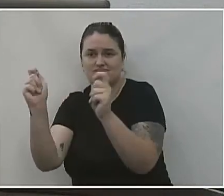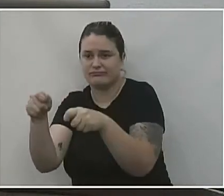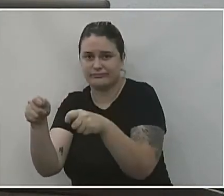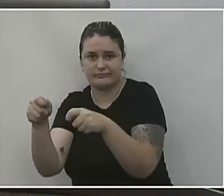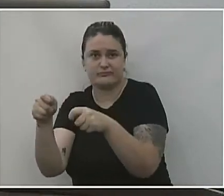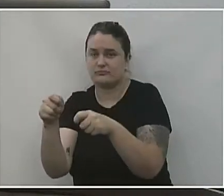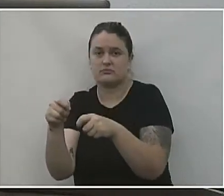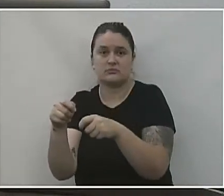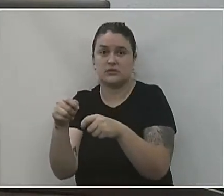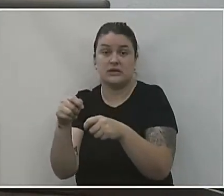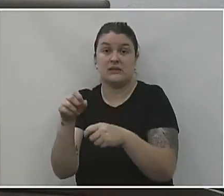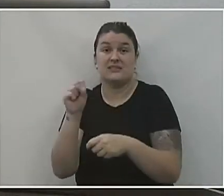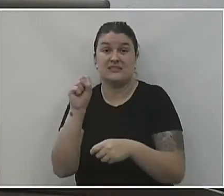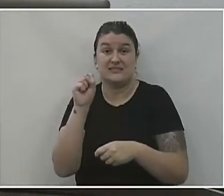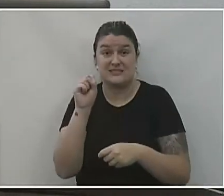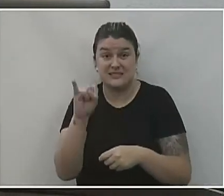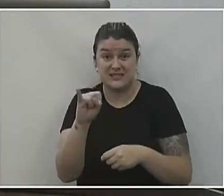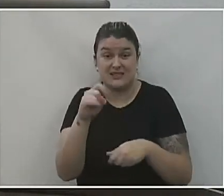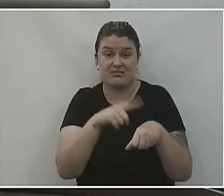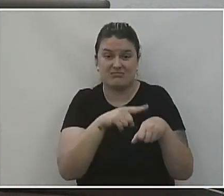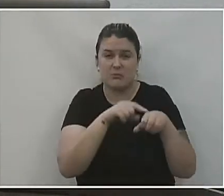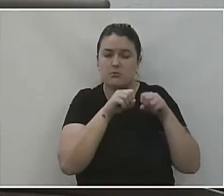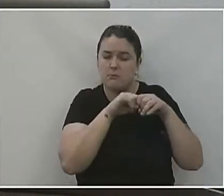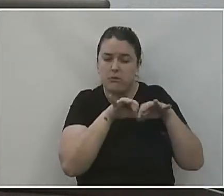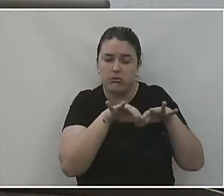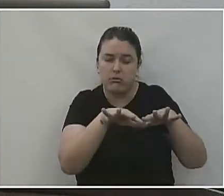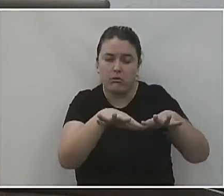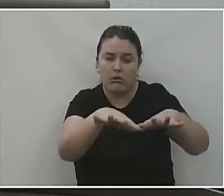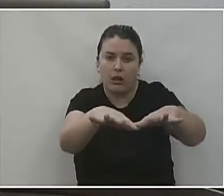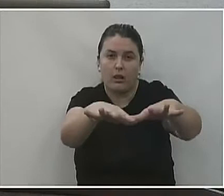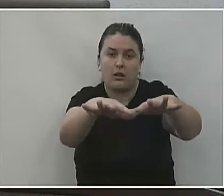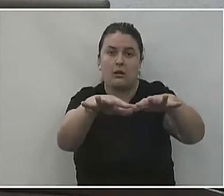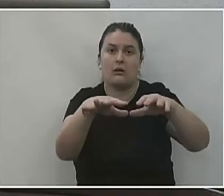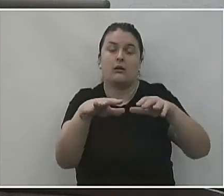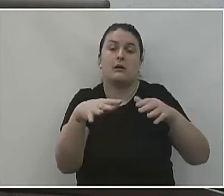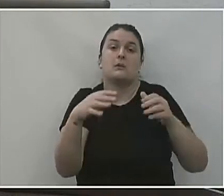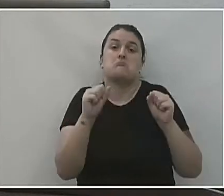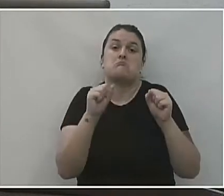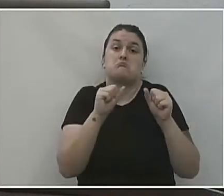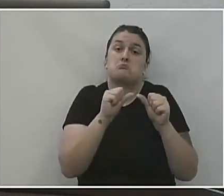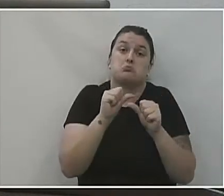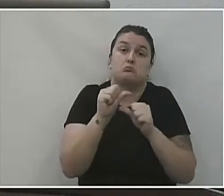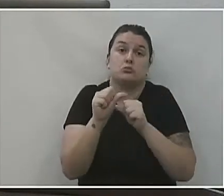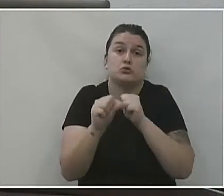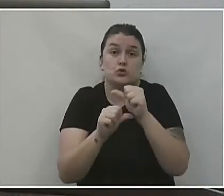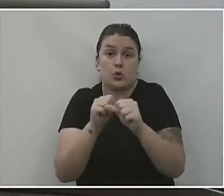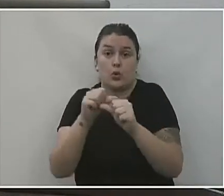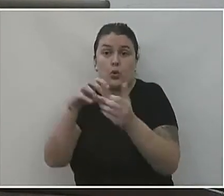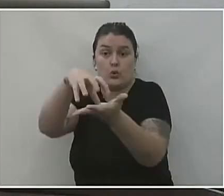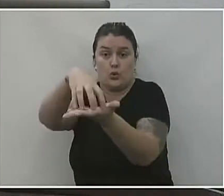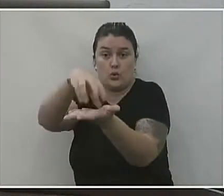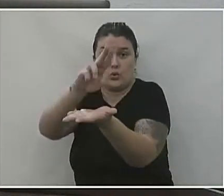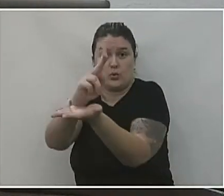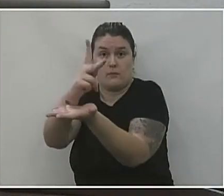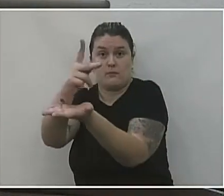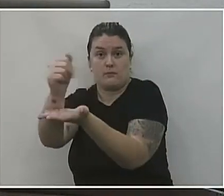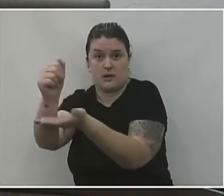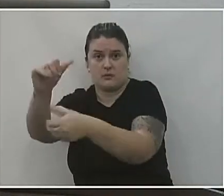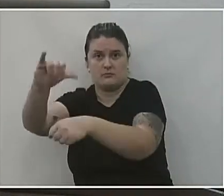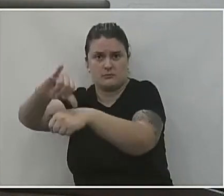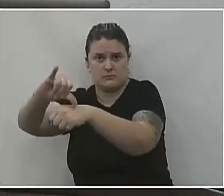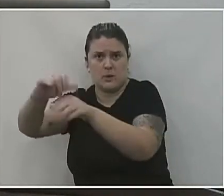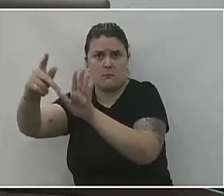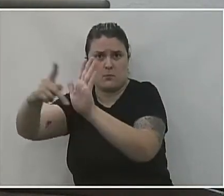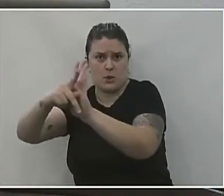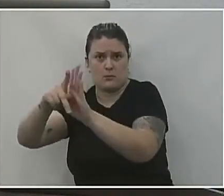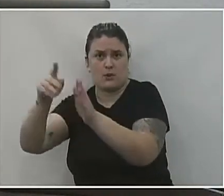atribuição. Numa situação de pandemia emergencial, a gente até transformou a UPA em setor de